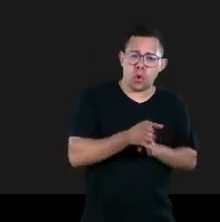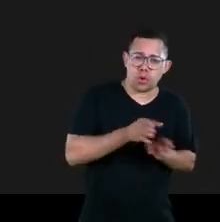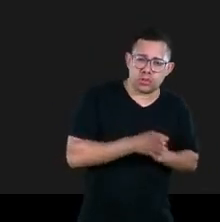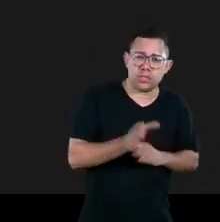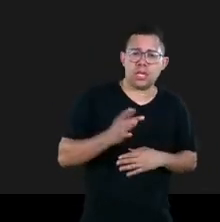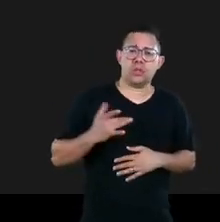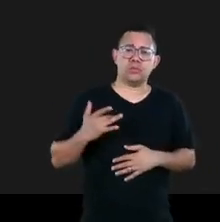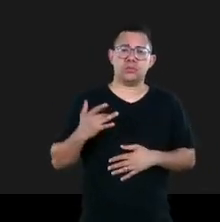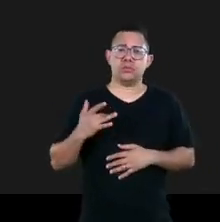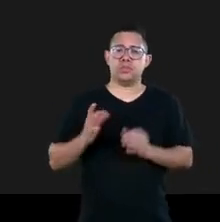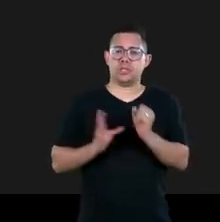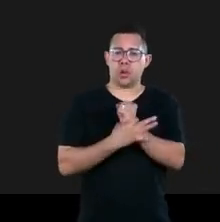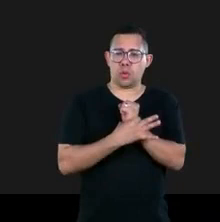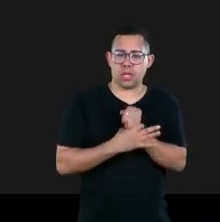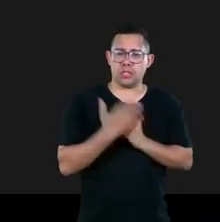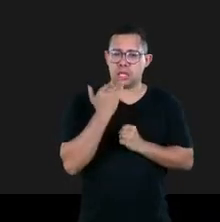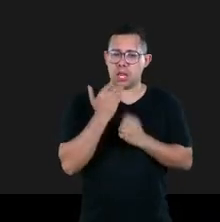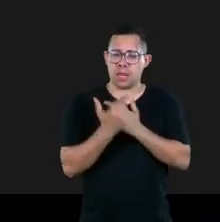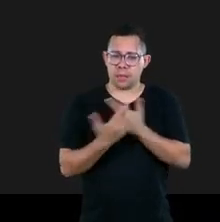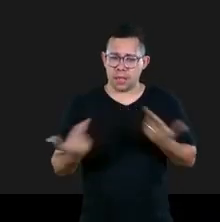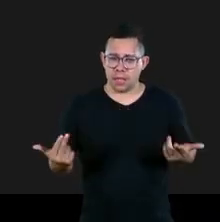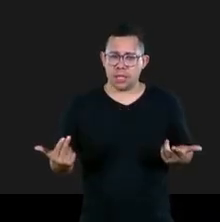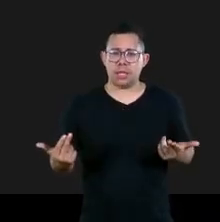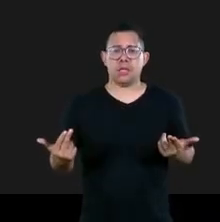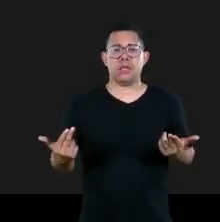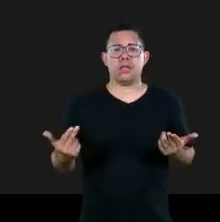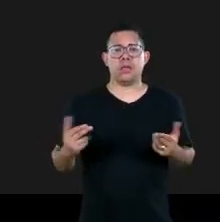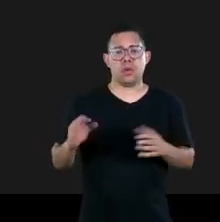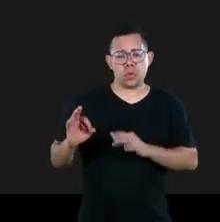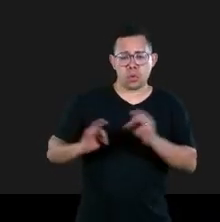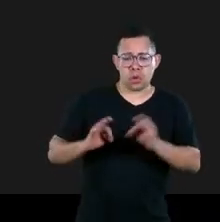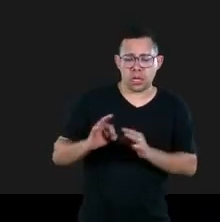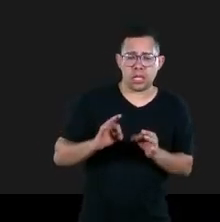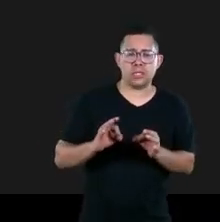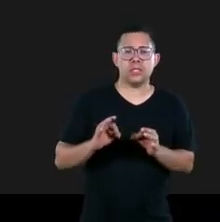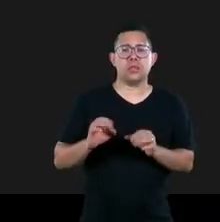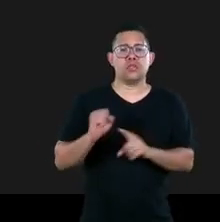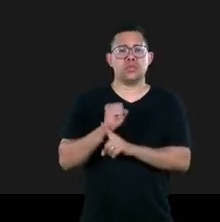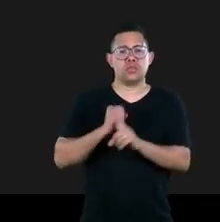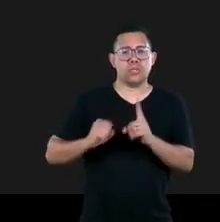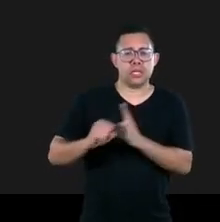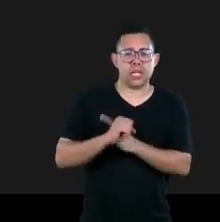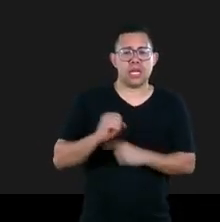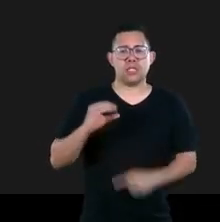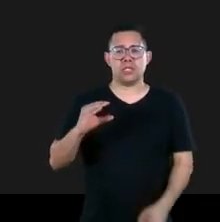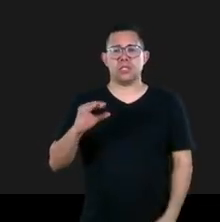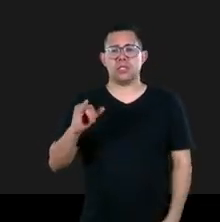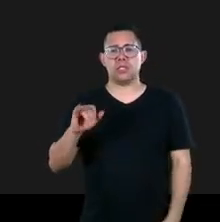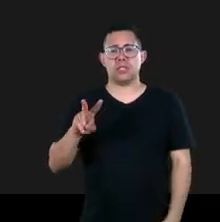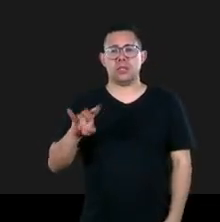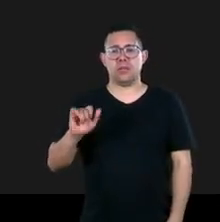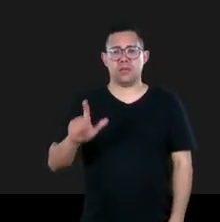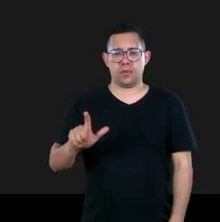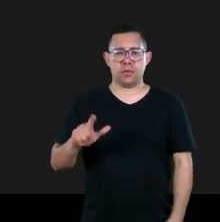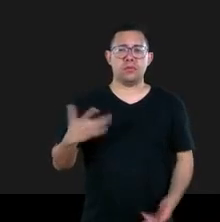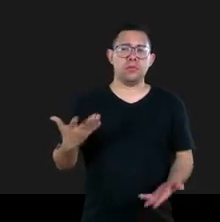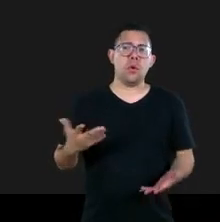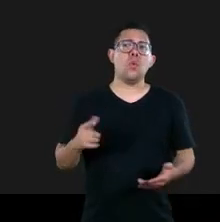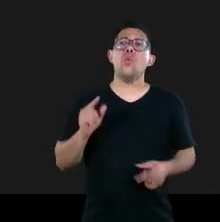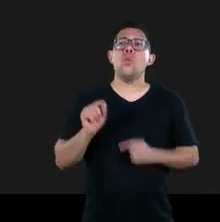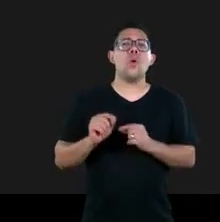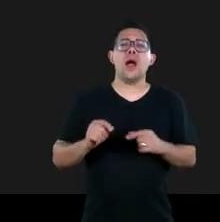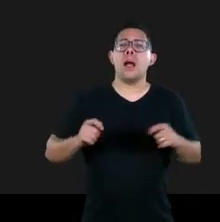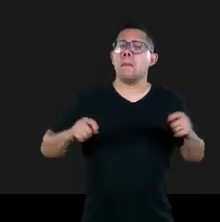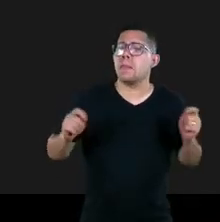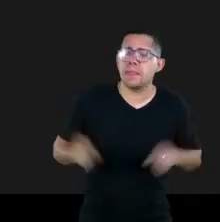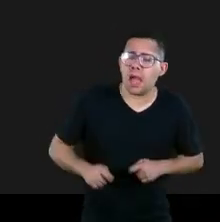segurança alimentar é organizações da sociedade civil né o que que é mais possível assim será